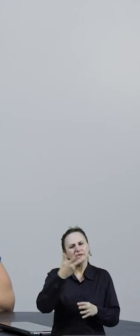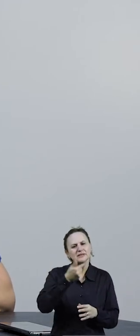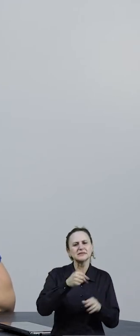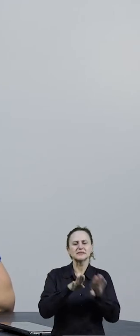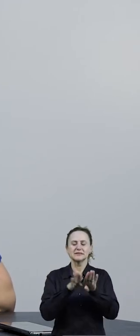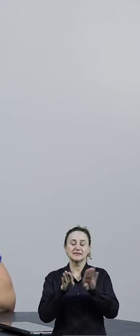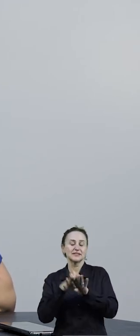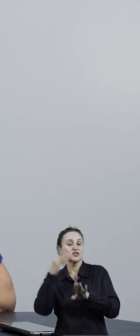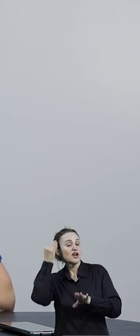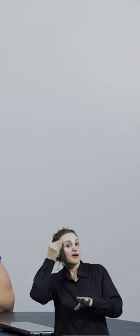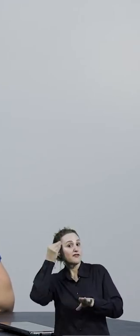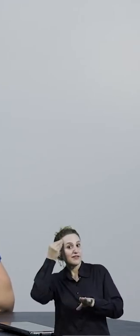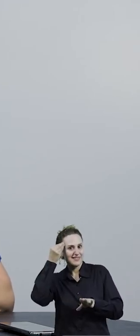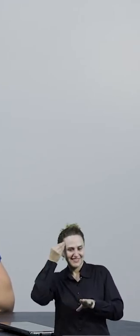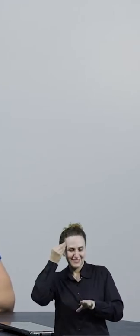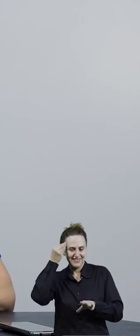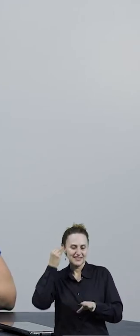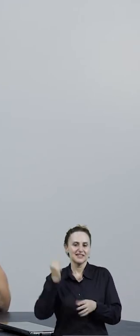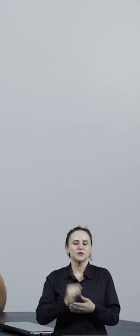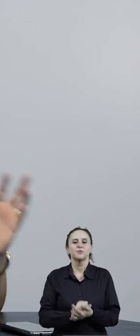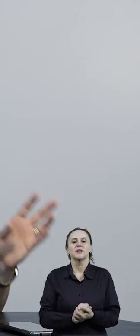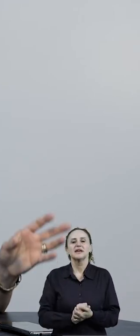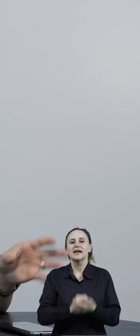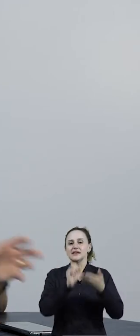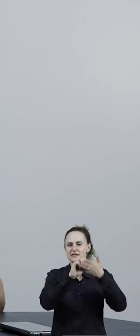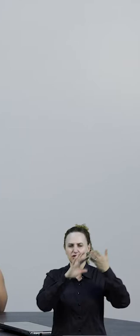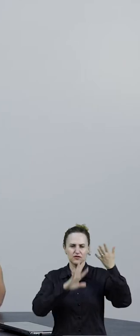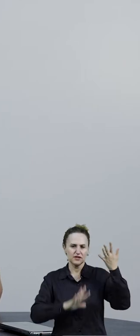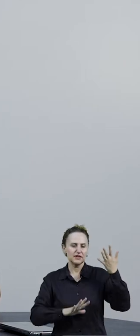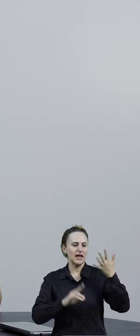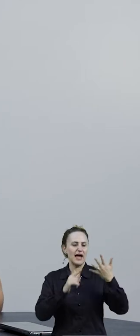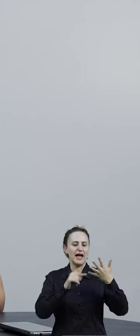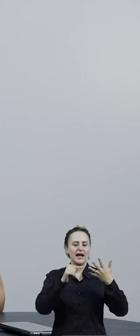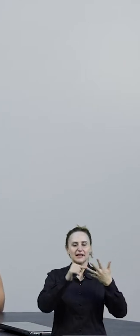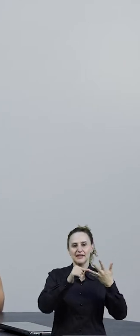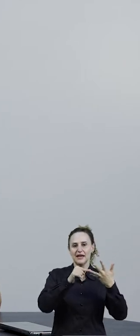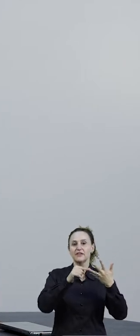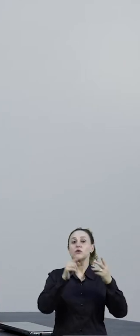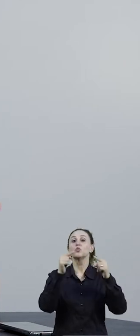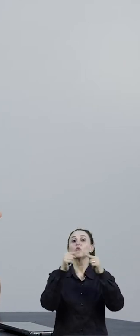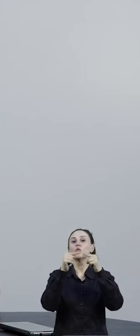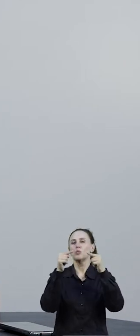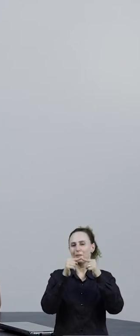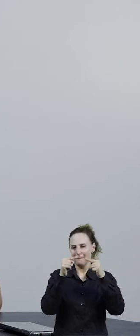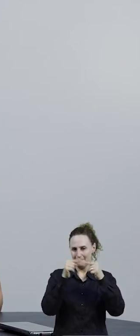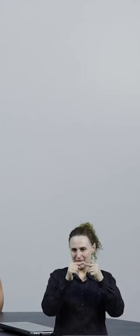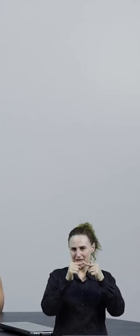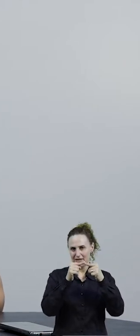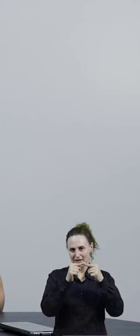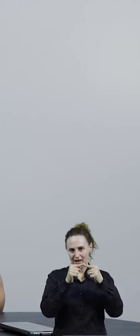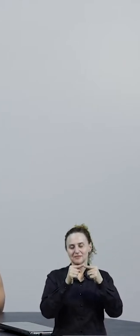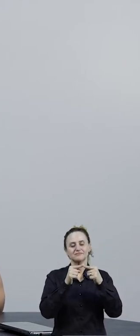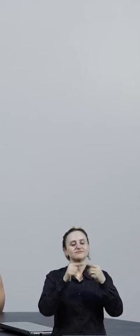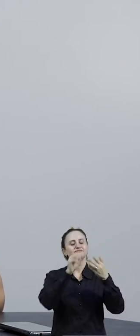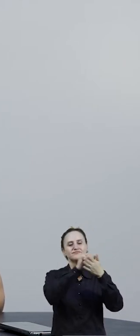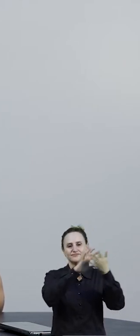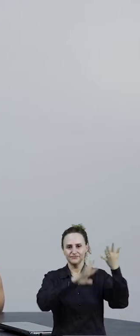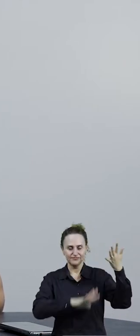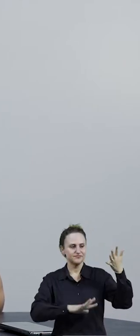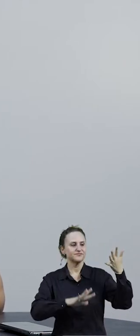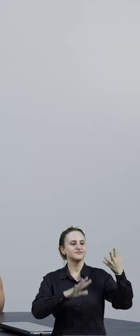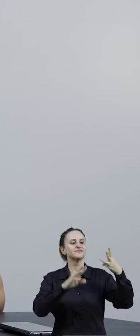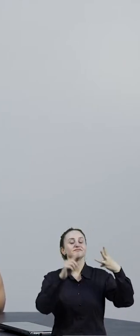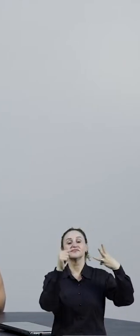Então, a última atividade avaliativa vai retomar, então, duas unidades de autoestudo, leitura e de ensino de análise